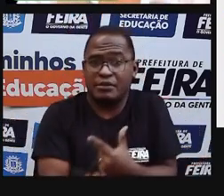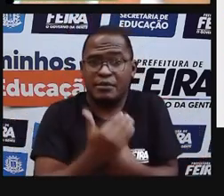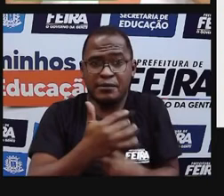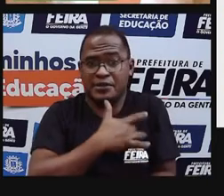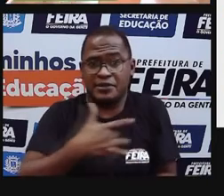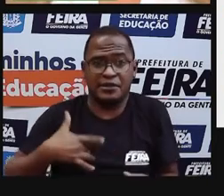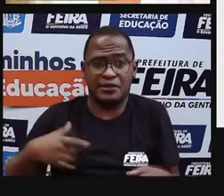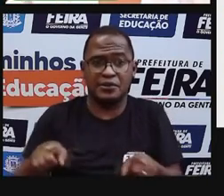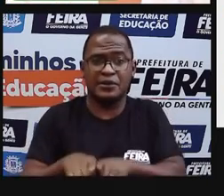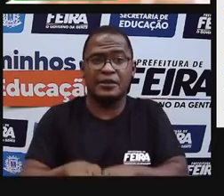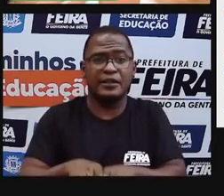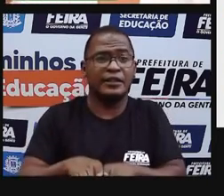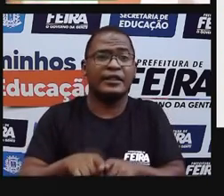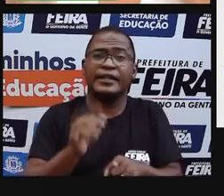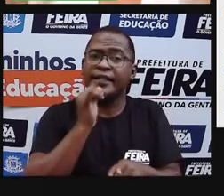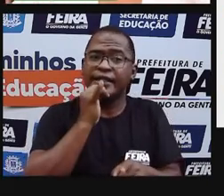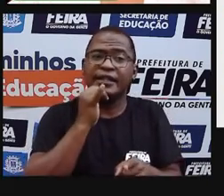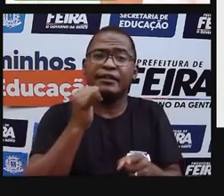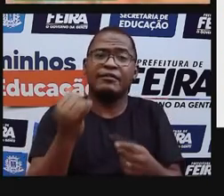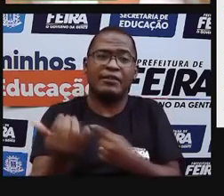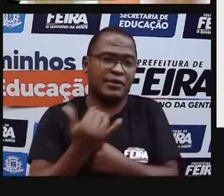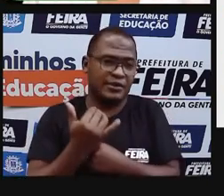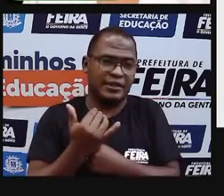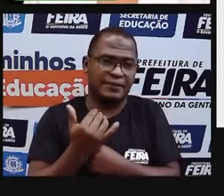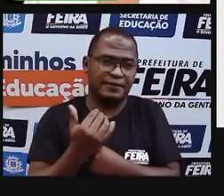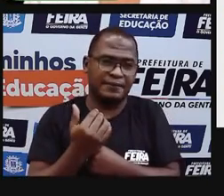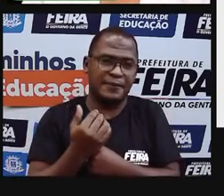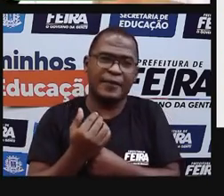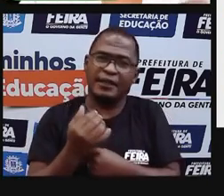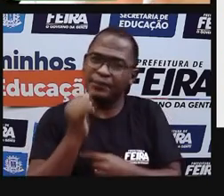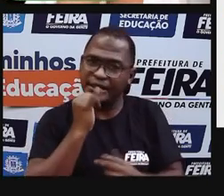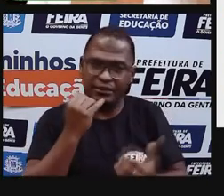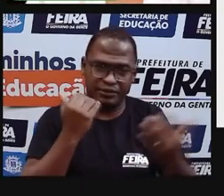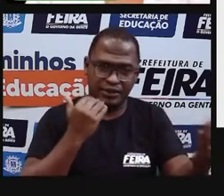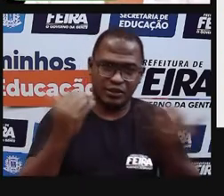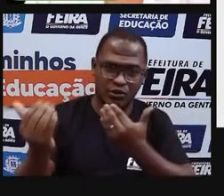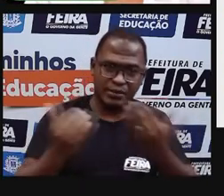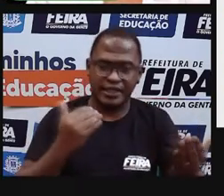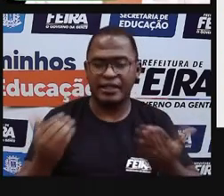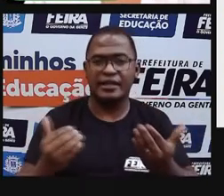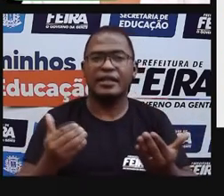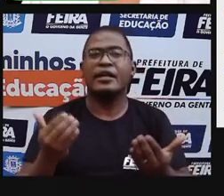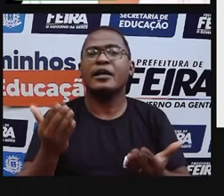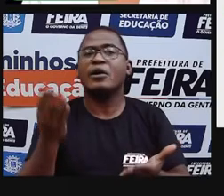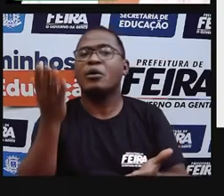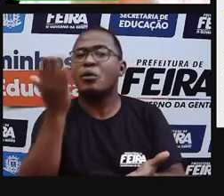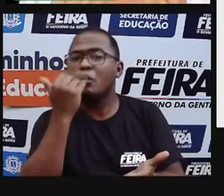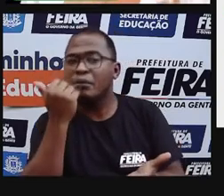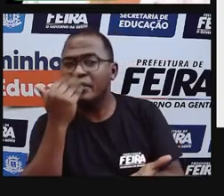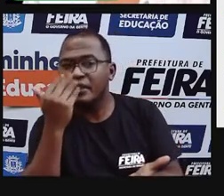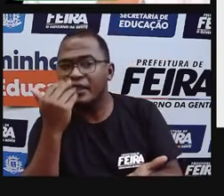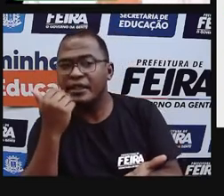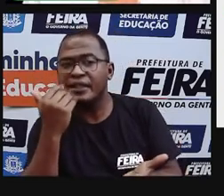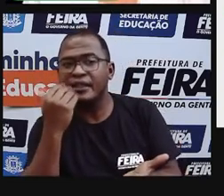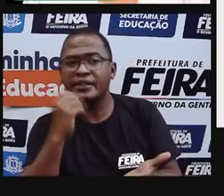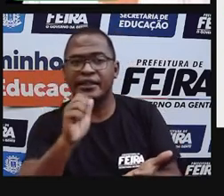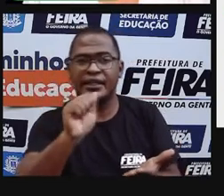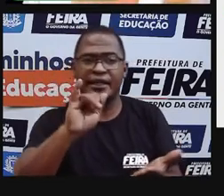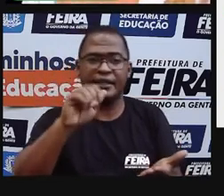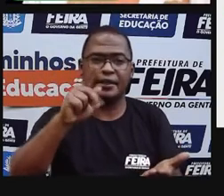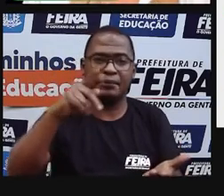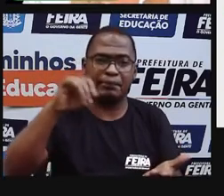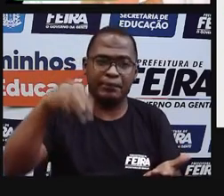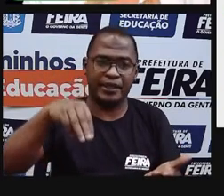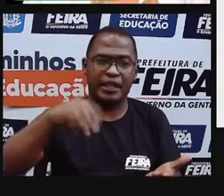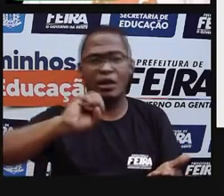é muito mais valioso do que eu comer todos os dias pão, todos os dias uma comida gordurosa. Porque a gente está se prevenindo.